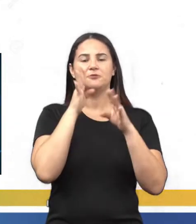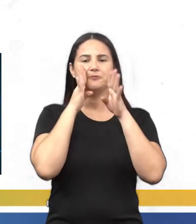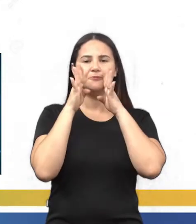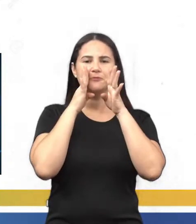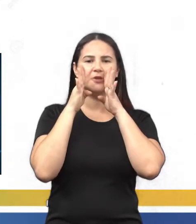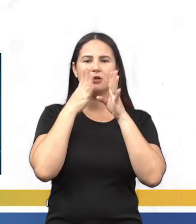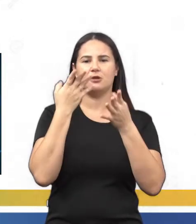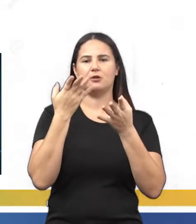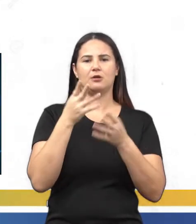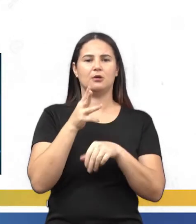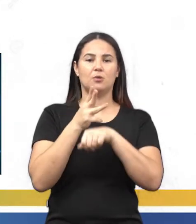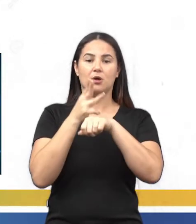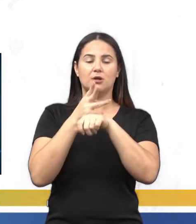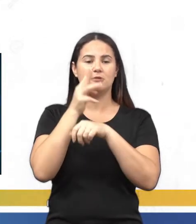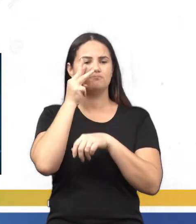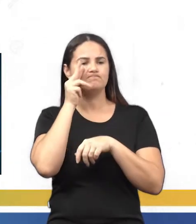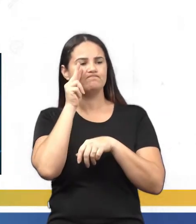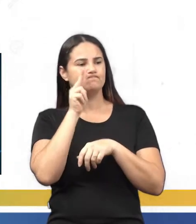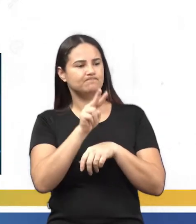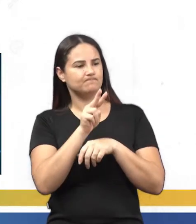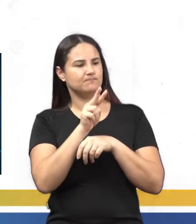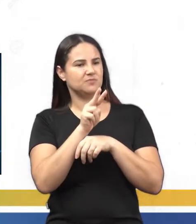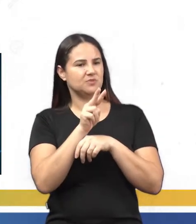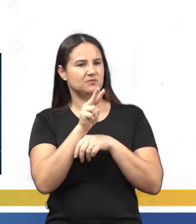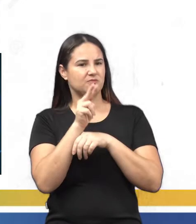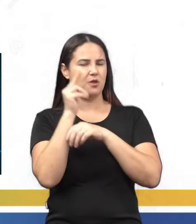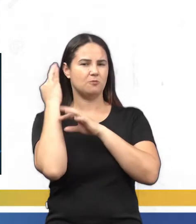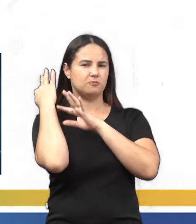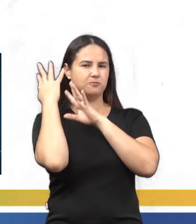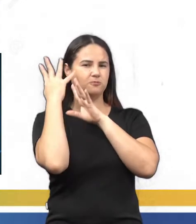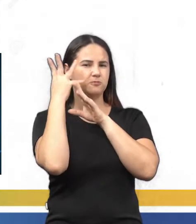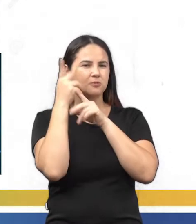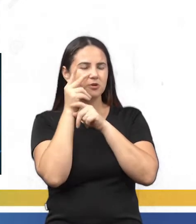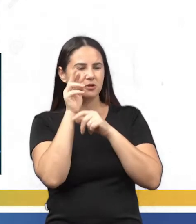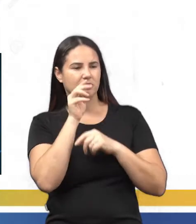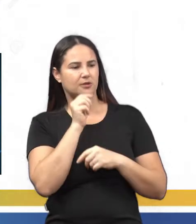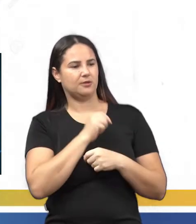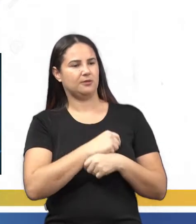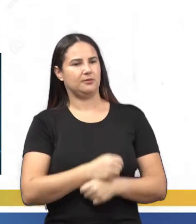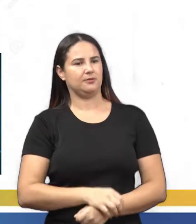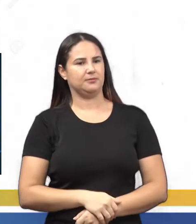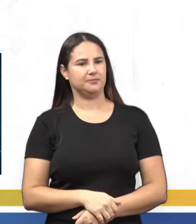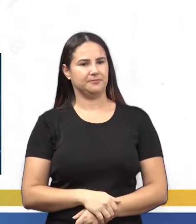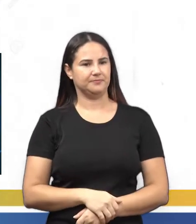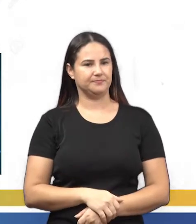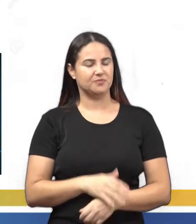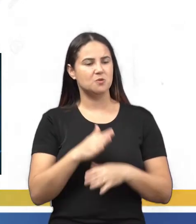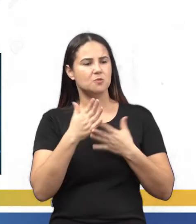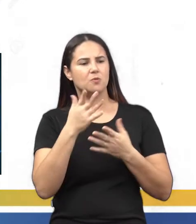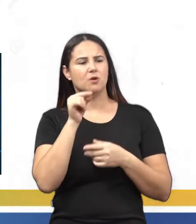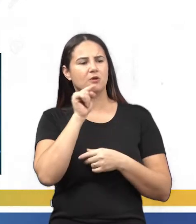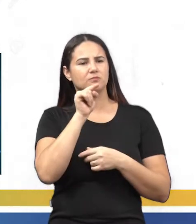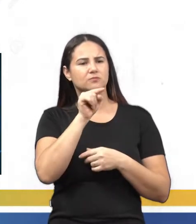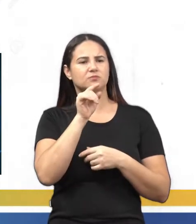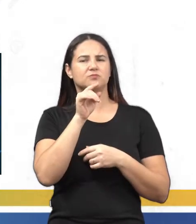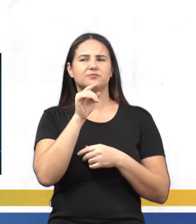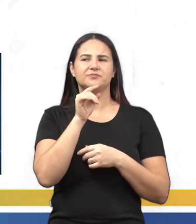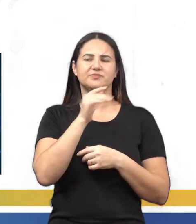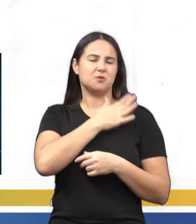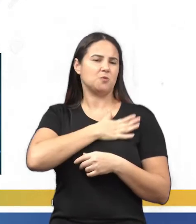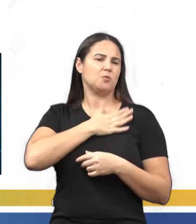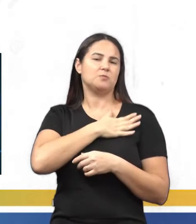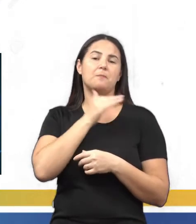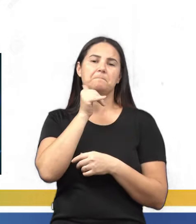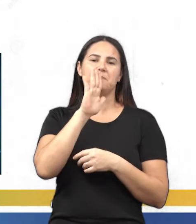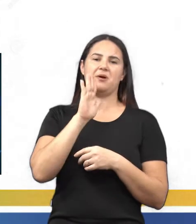ele sempre vai ver qual o seu histórico, ele vai perceber as suas preferências. É pela álgebra que você percebe sobre a questão dessas